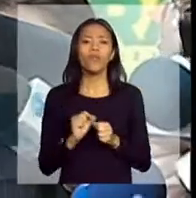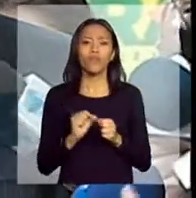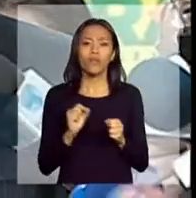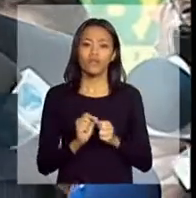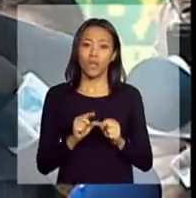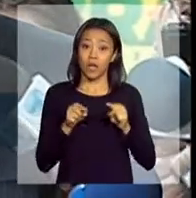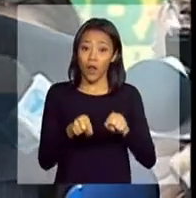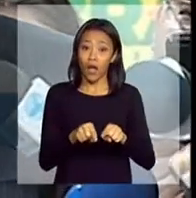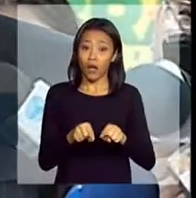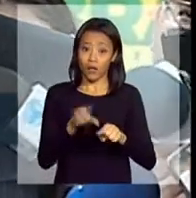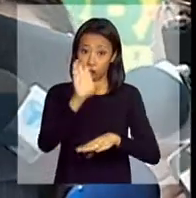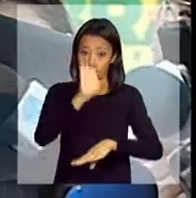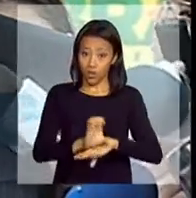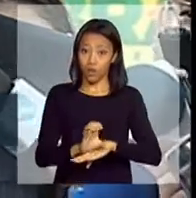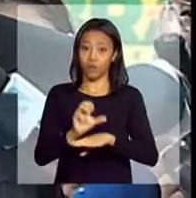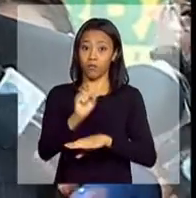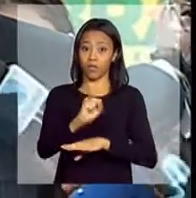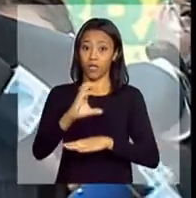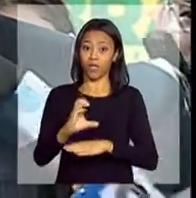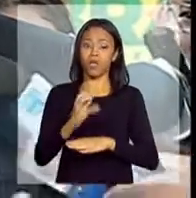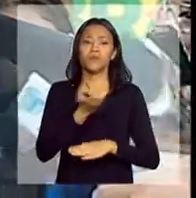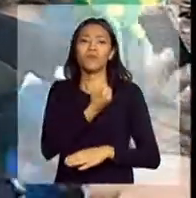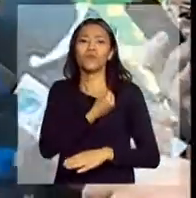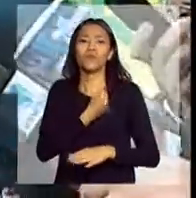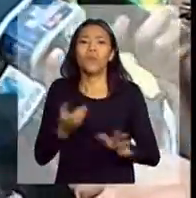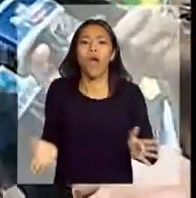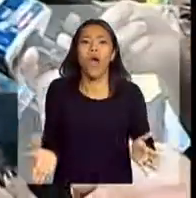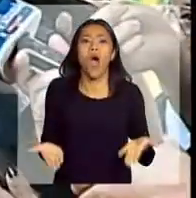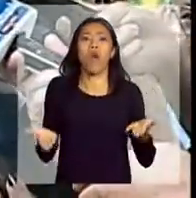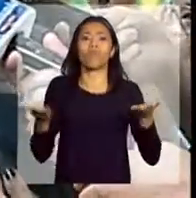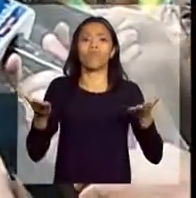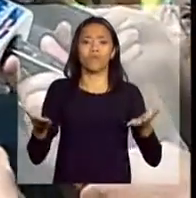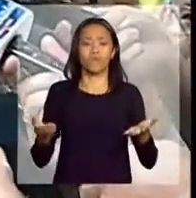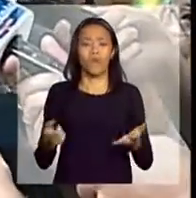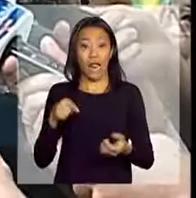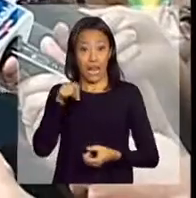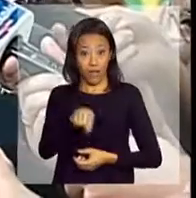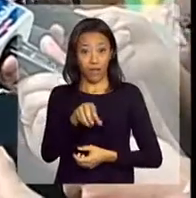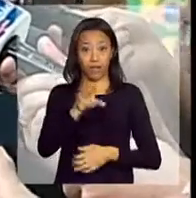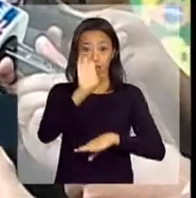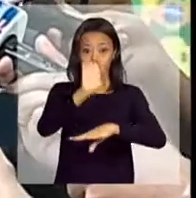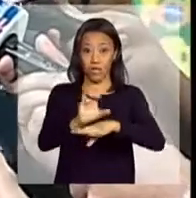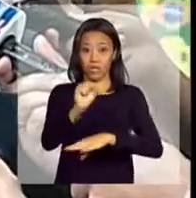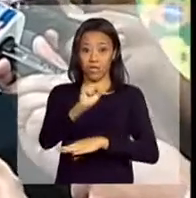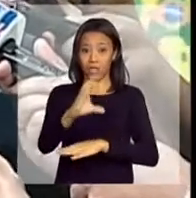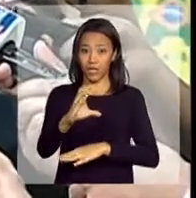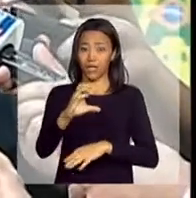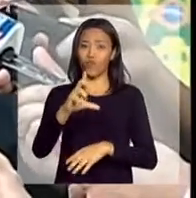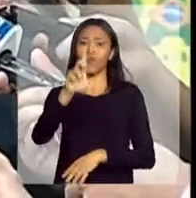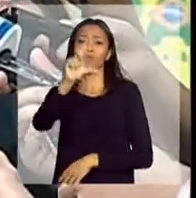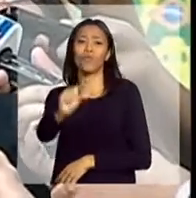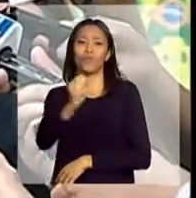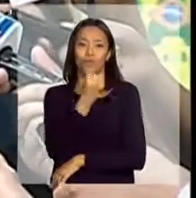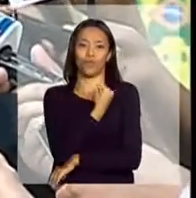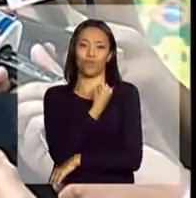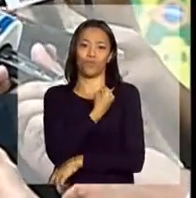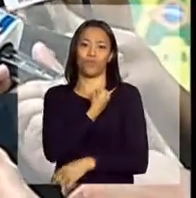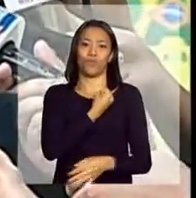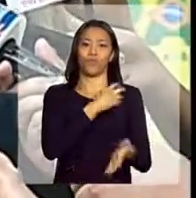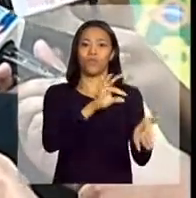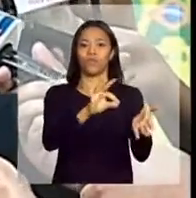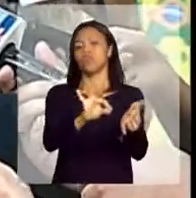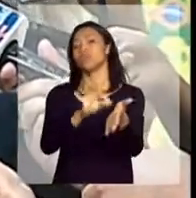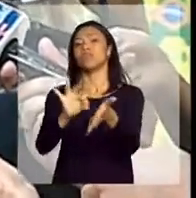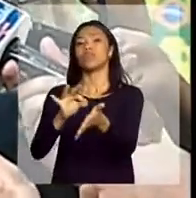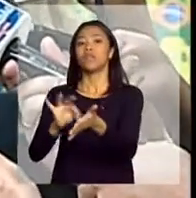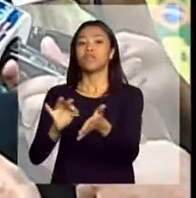para aumentar esse número? Olha, Santa Catarina tem um dos melhores índices de qualidade